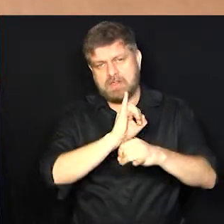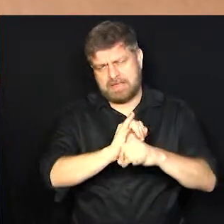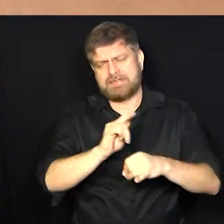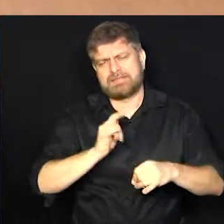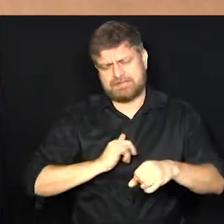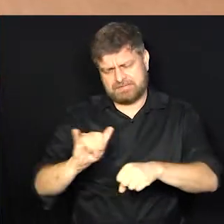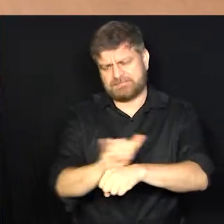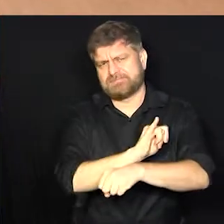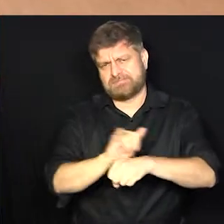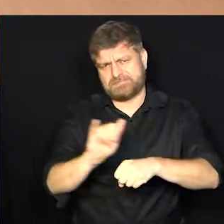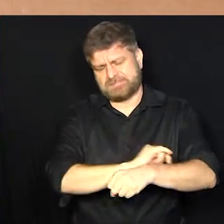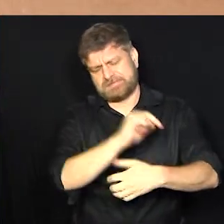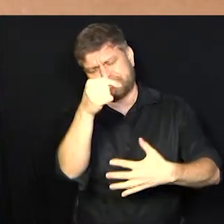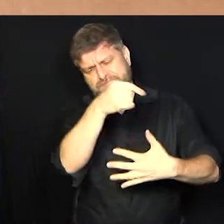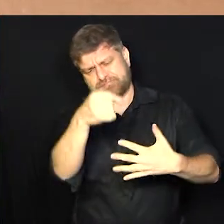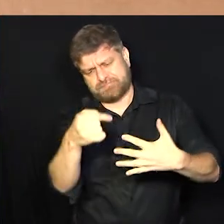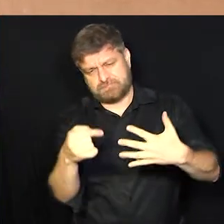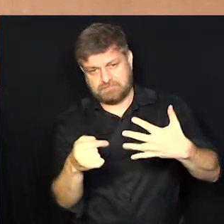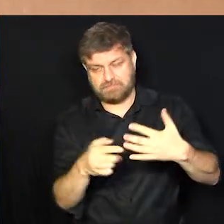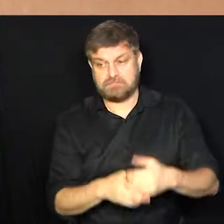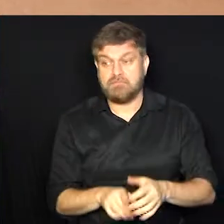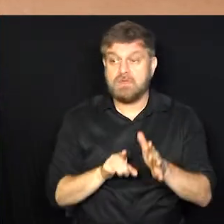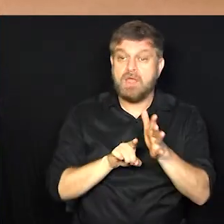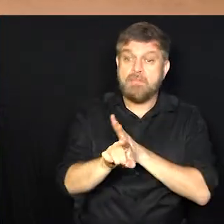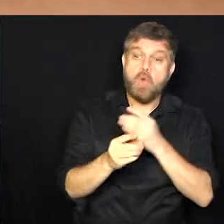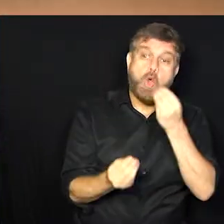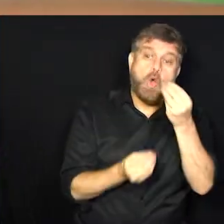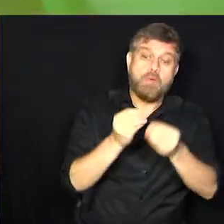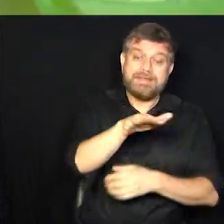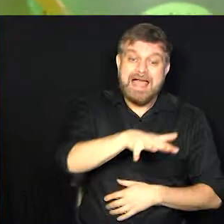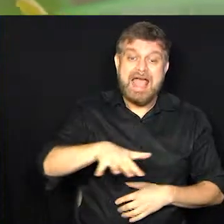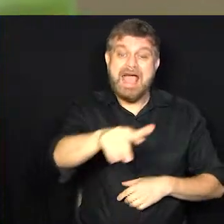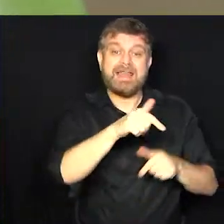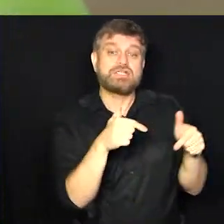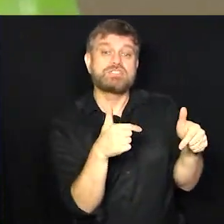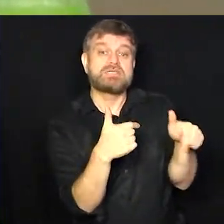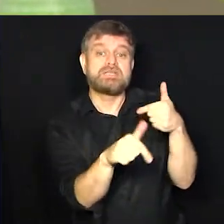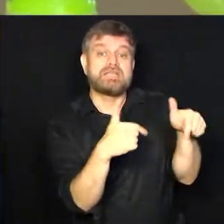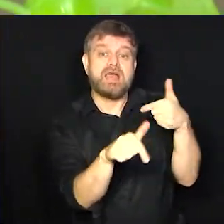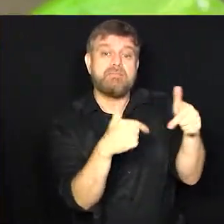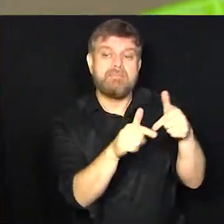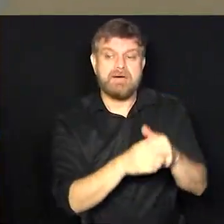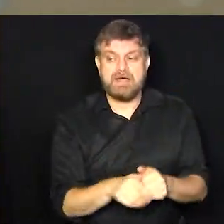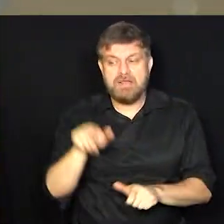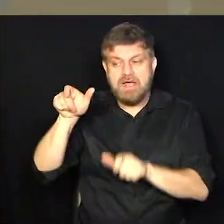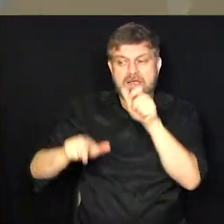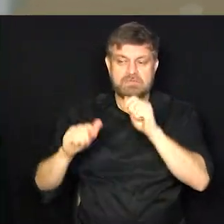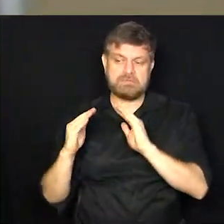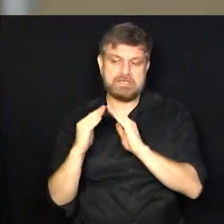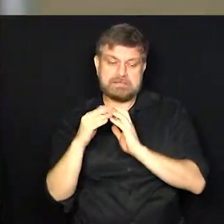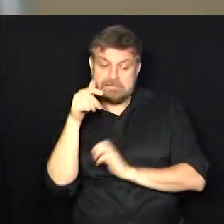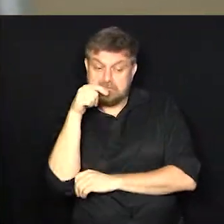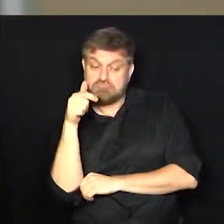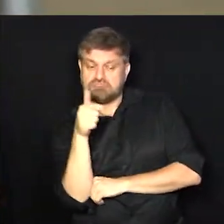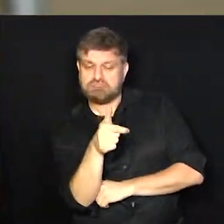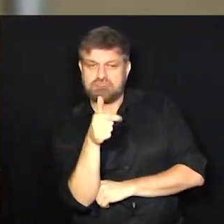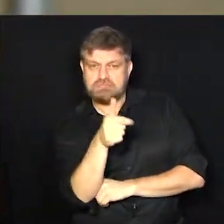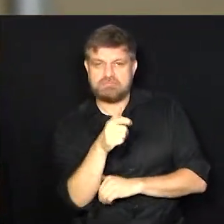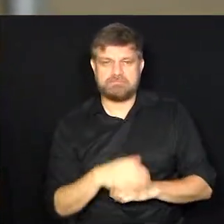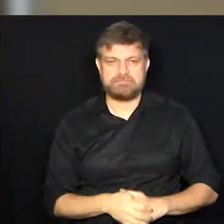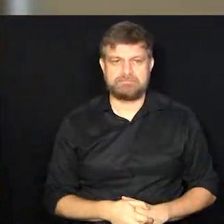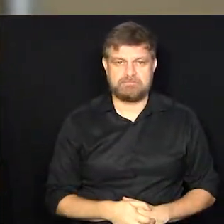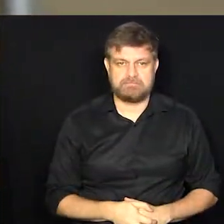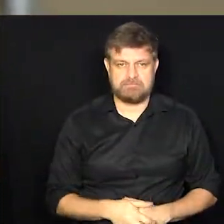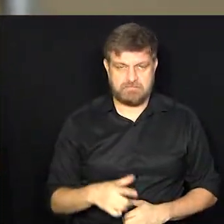hoje em dia. Como está o mercado para o pessoal que está em casa e, de repente, está interessado? É, como eu